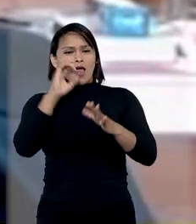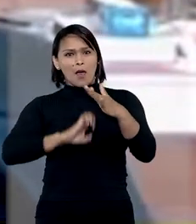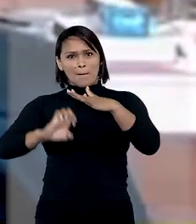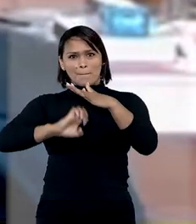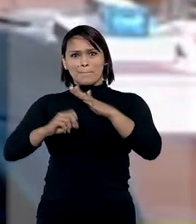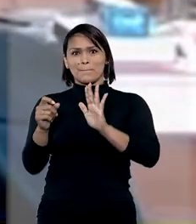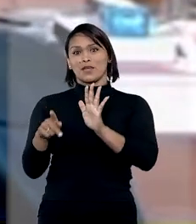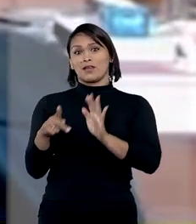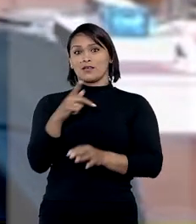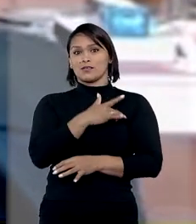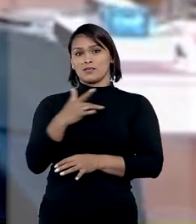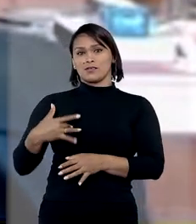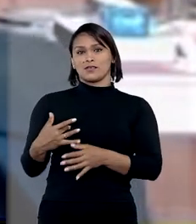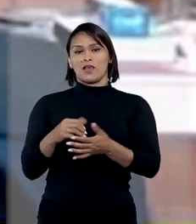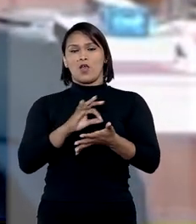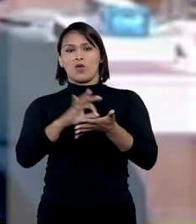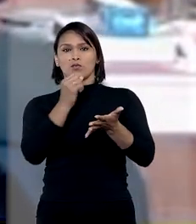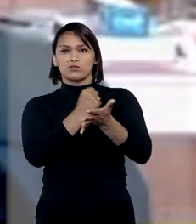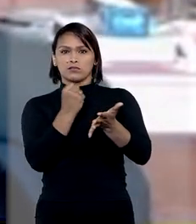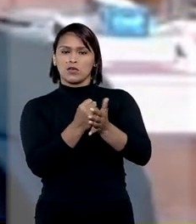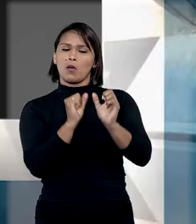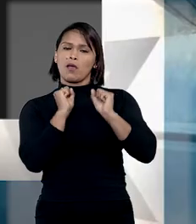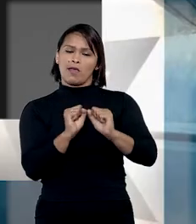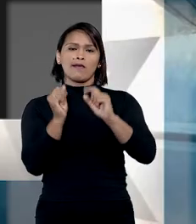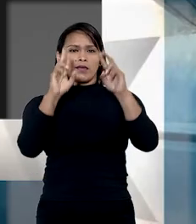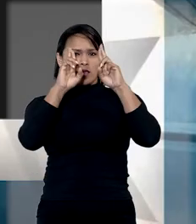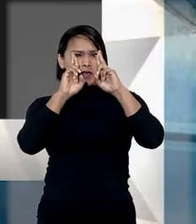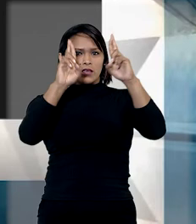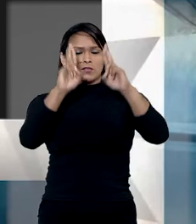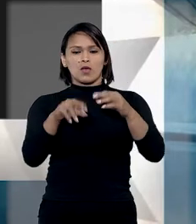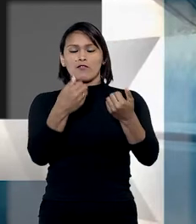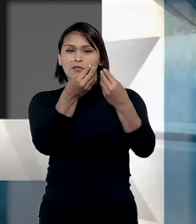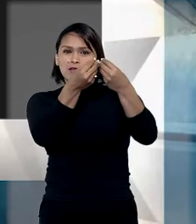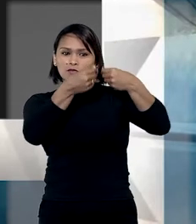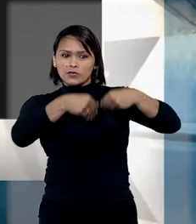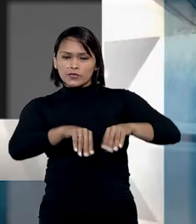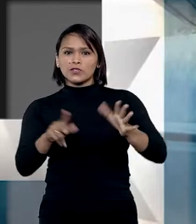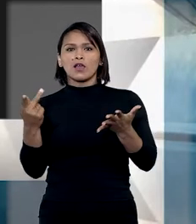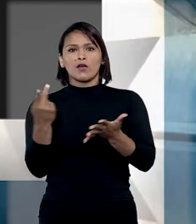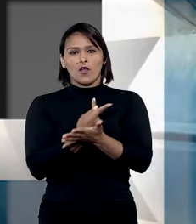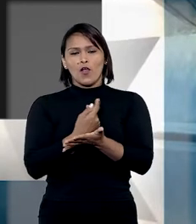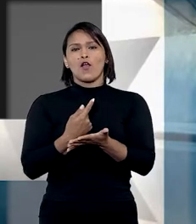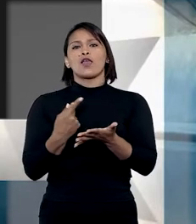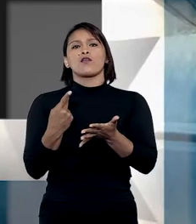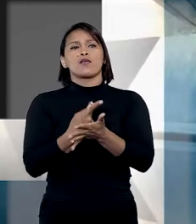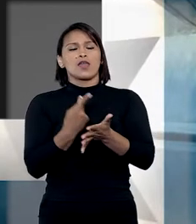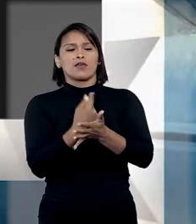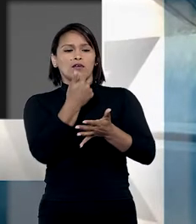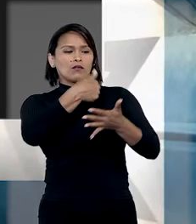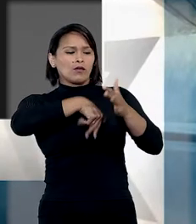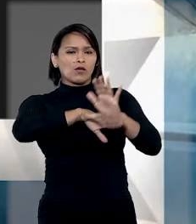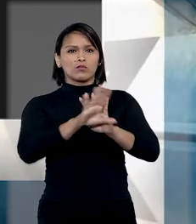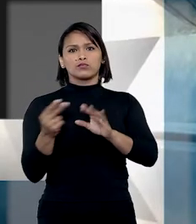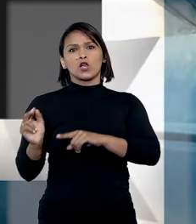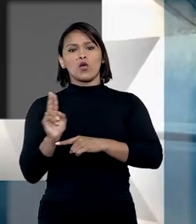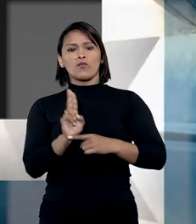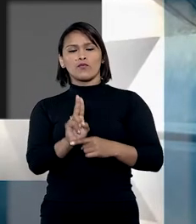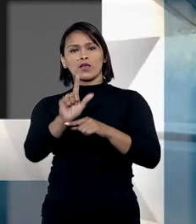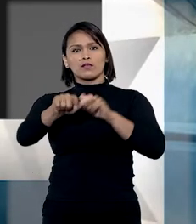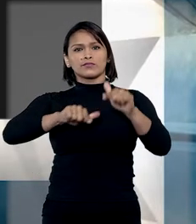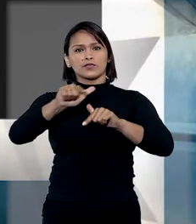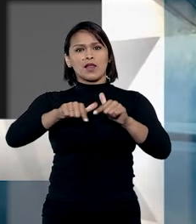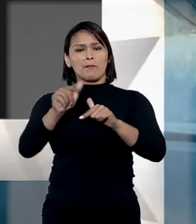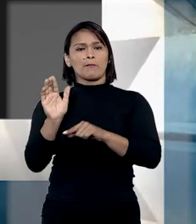que a operadora de plano de saúde é solidariamente responsável pelos danos decorrentes de falhas ou erros na prestação de